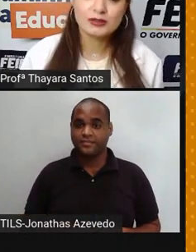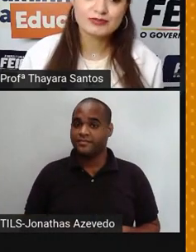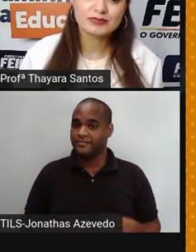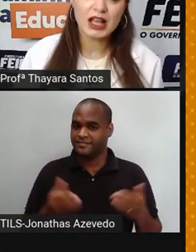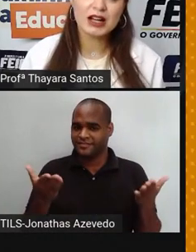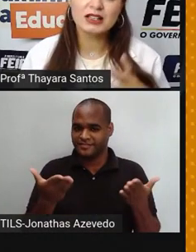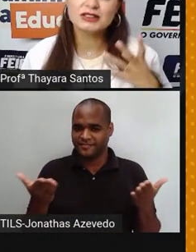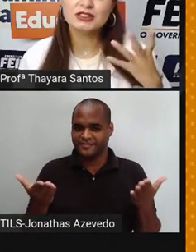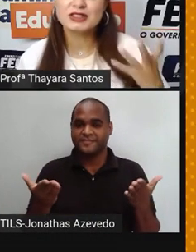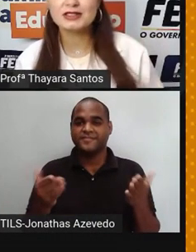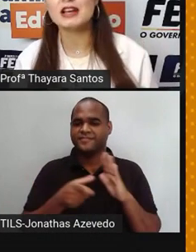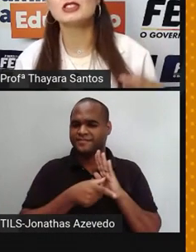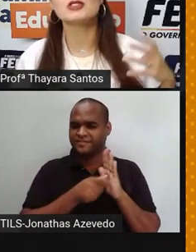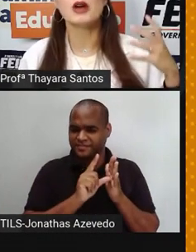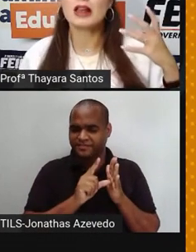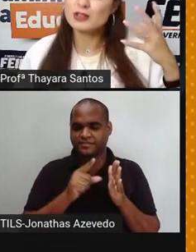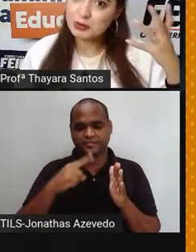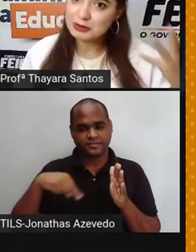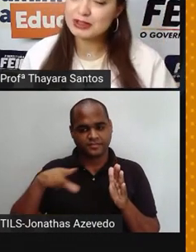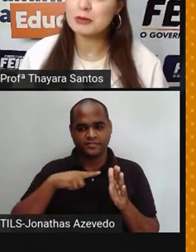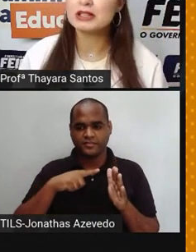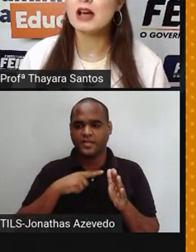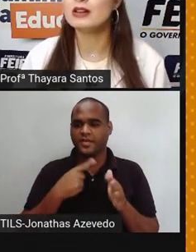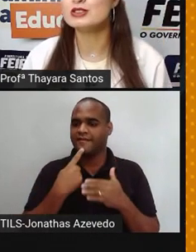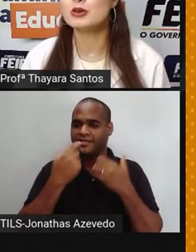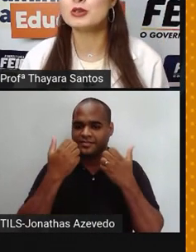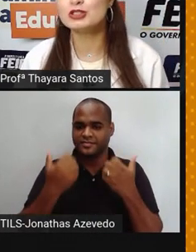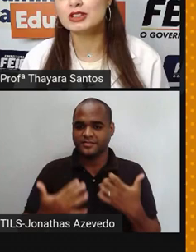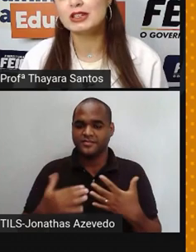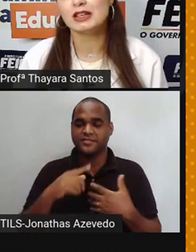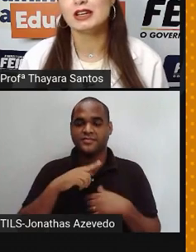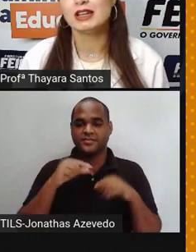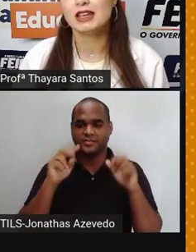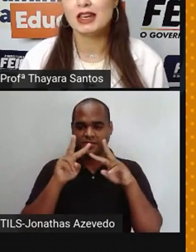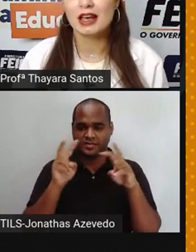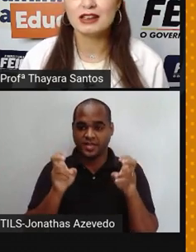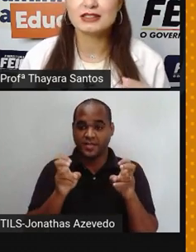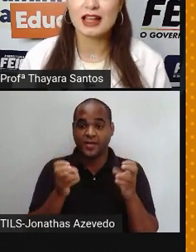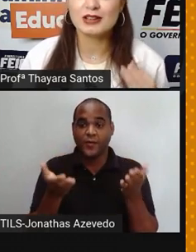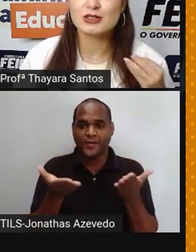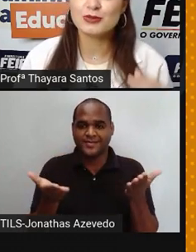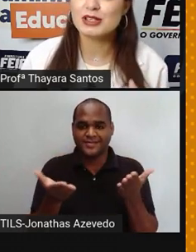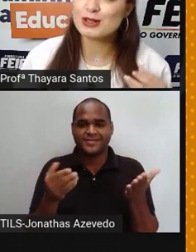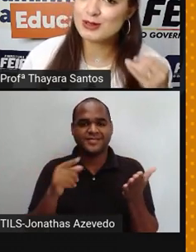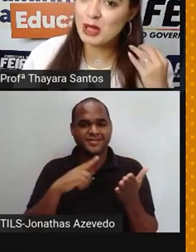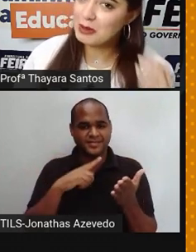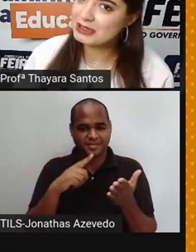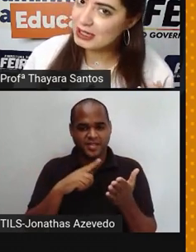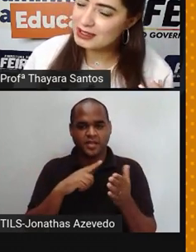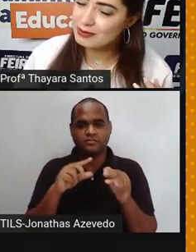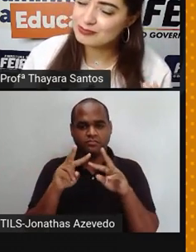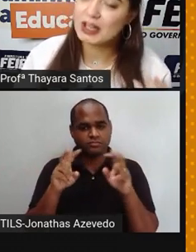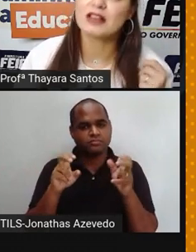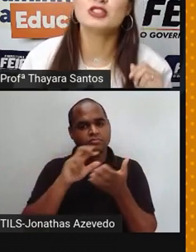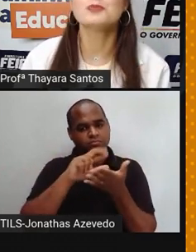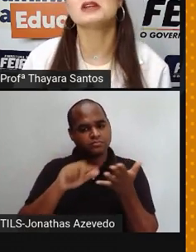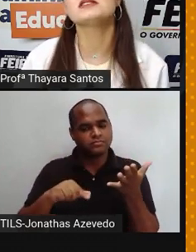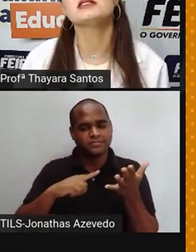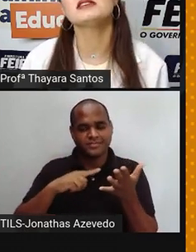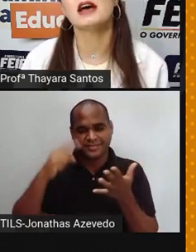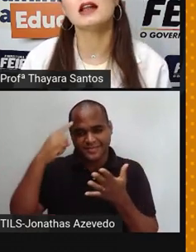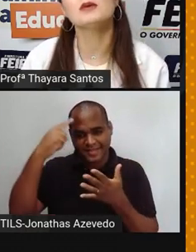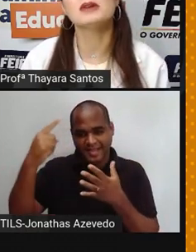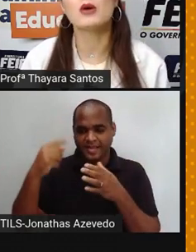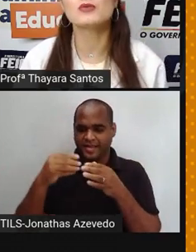Agora, antes da gente falar sobre o tema da aula de hoje, que é estados físicos da matéria, a gente